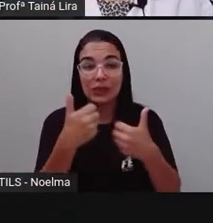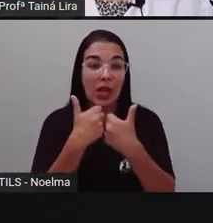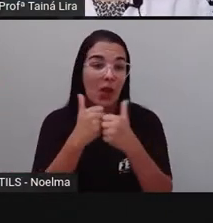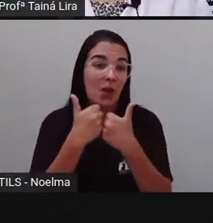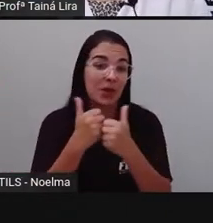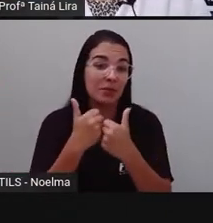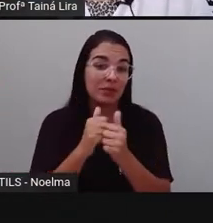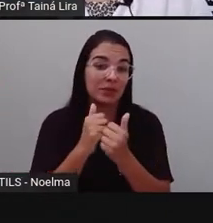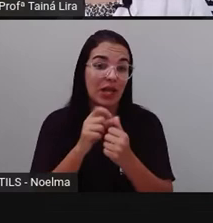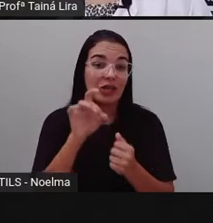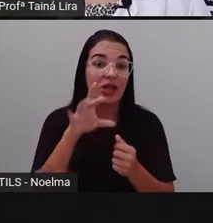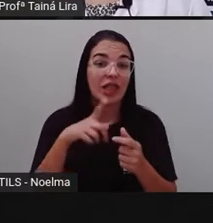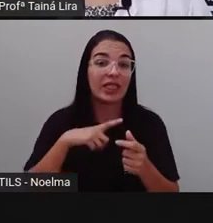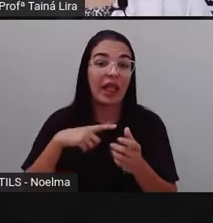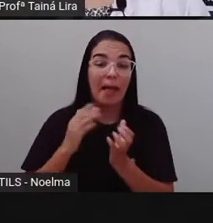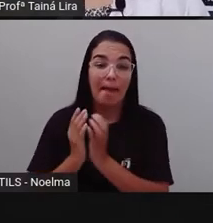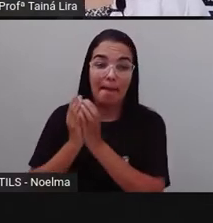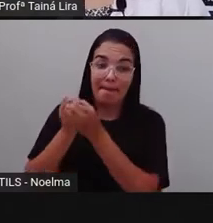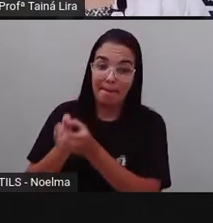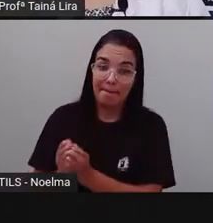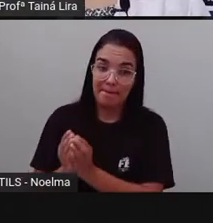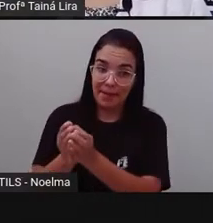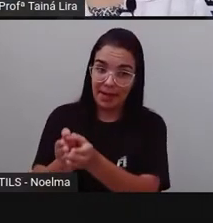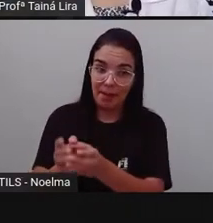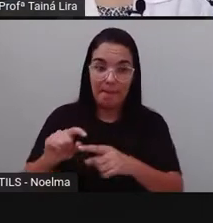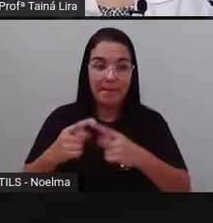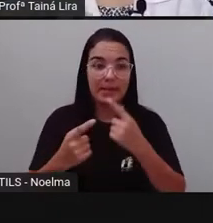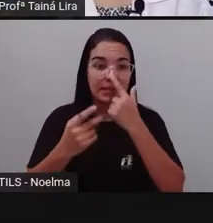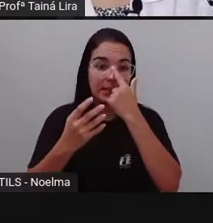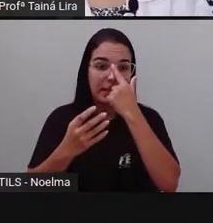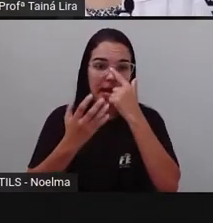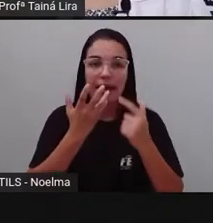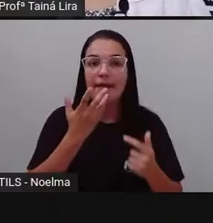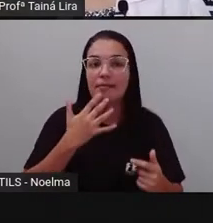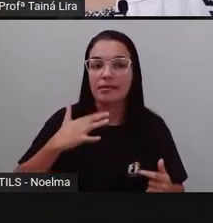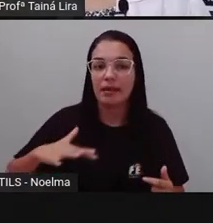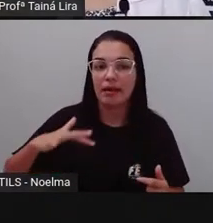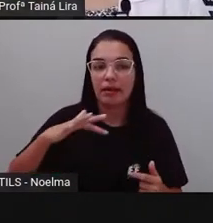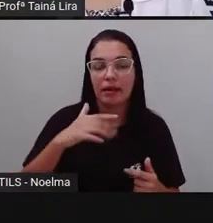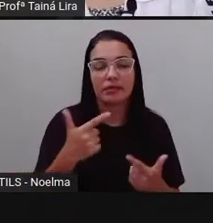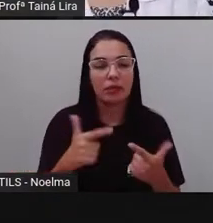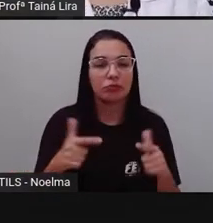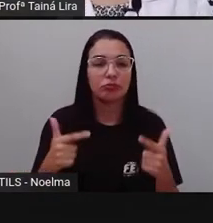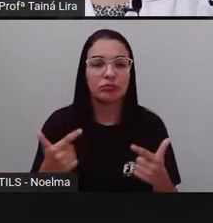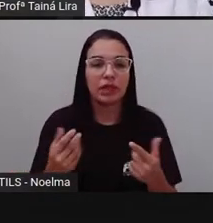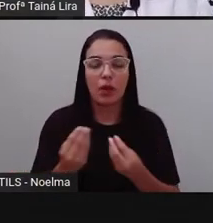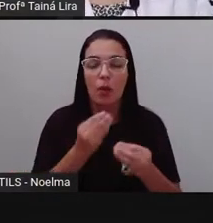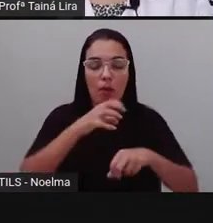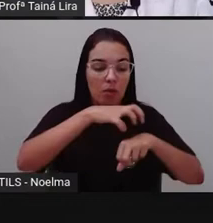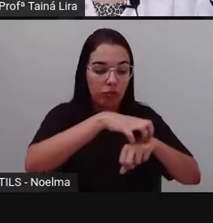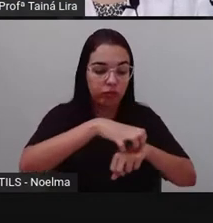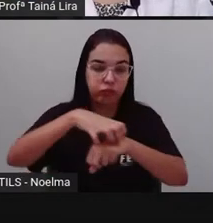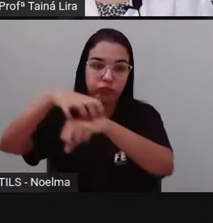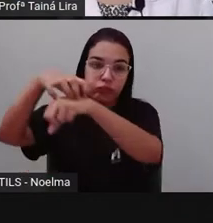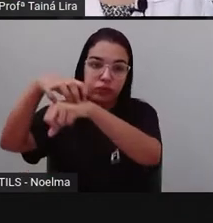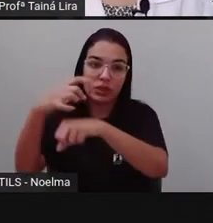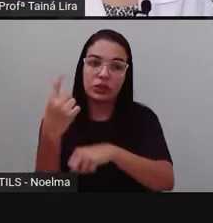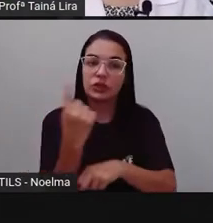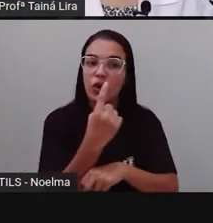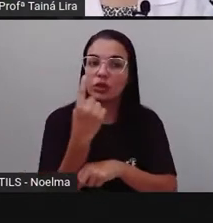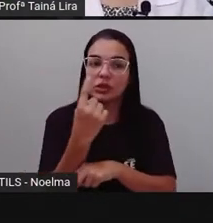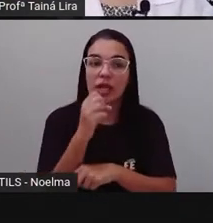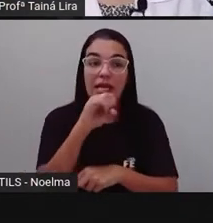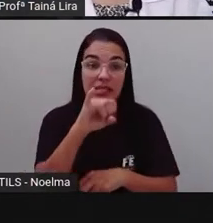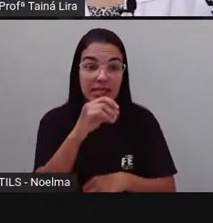E muitas vezes elas têm essa dificuldade, porque muitas vezes não tem barco disponível, muitas vezes, se o rio estiver